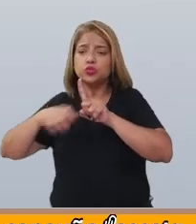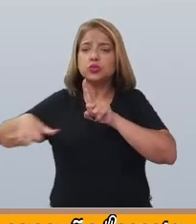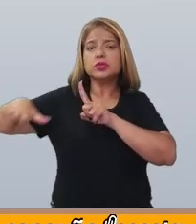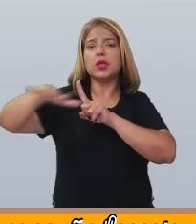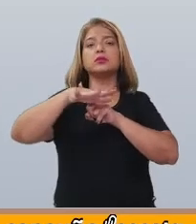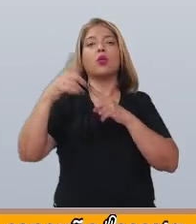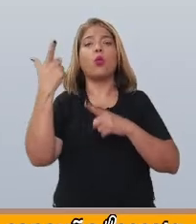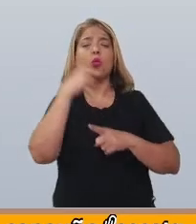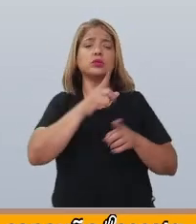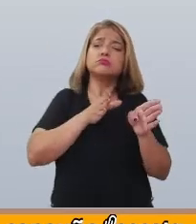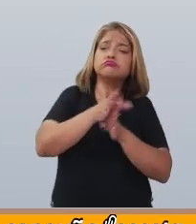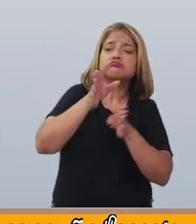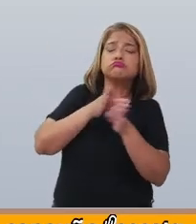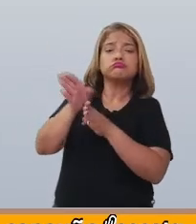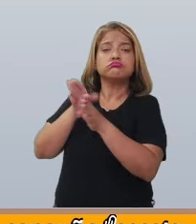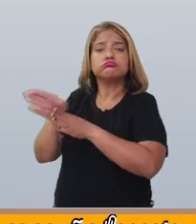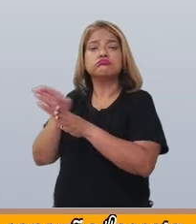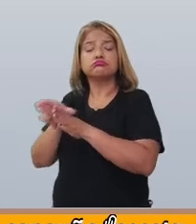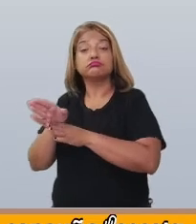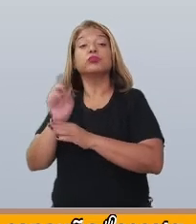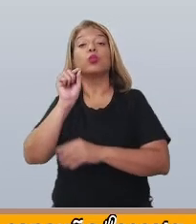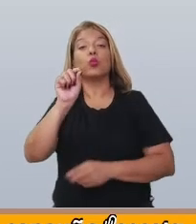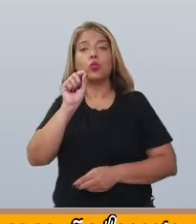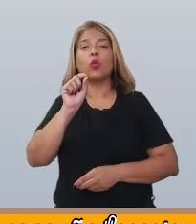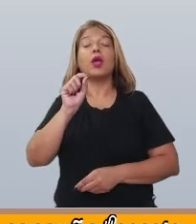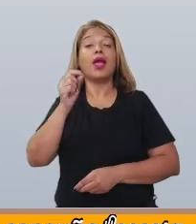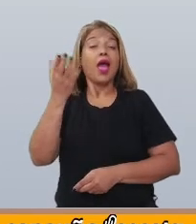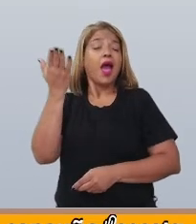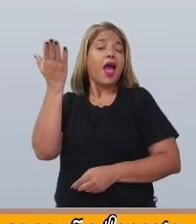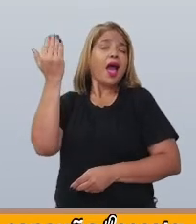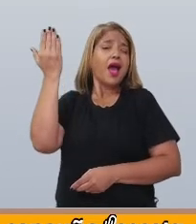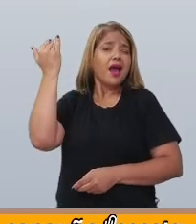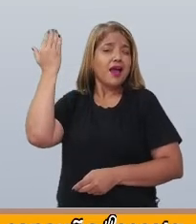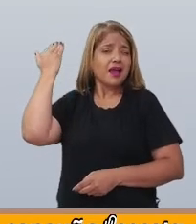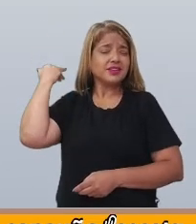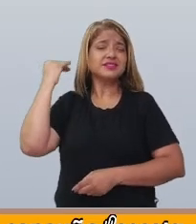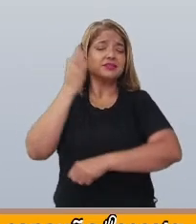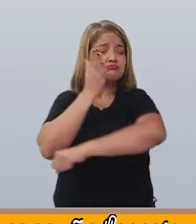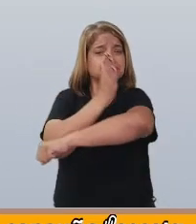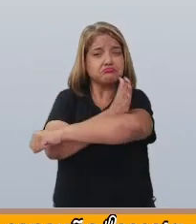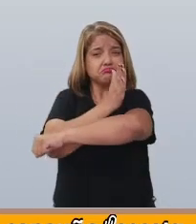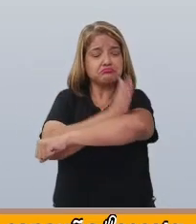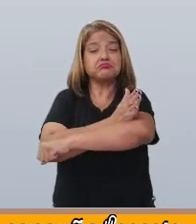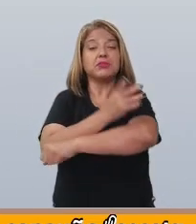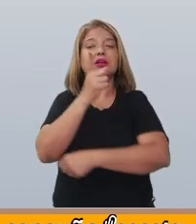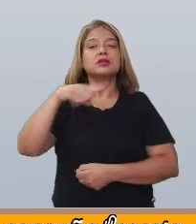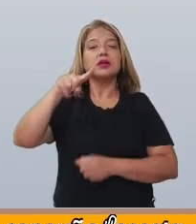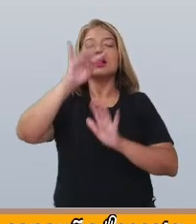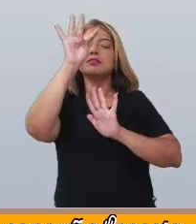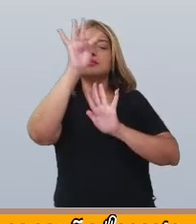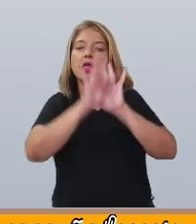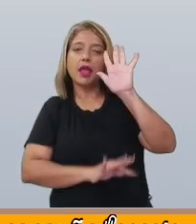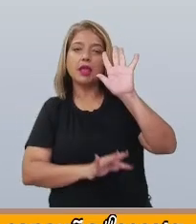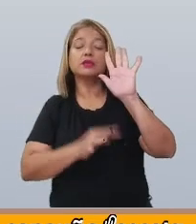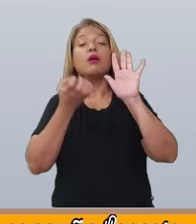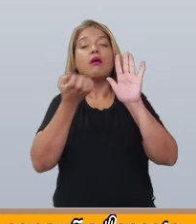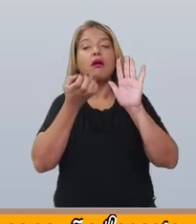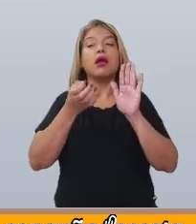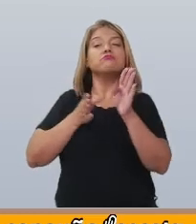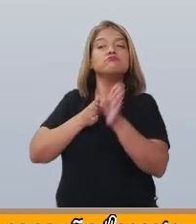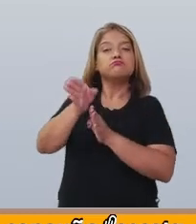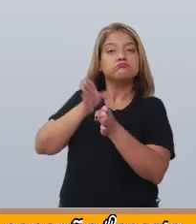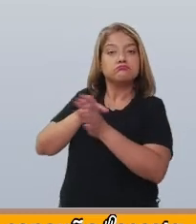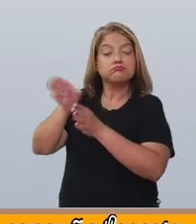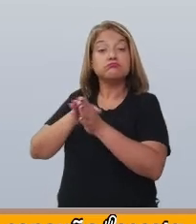é tamanha que, na Idade Média, as lições morais dos textos eram